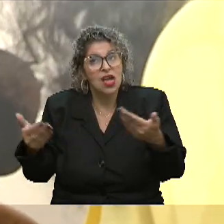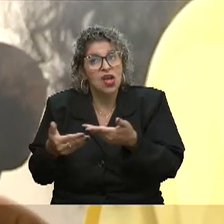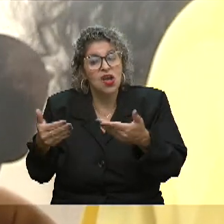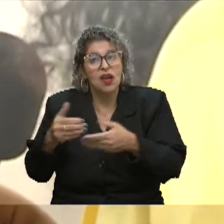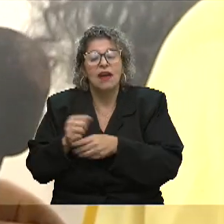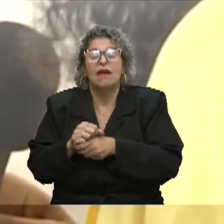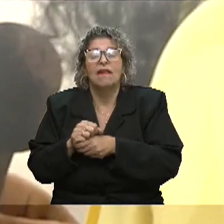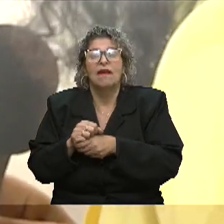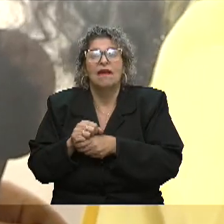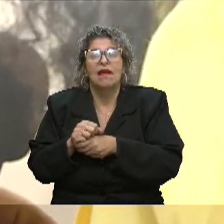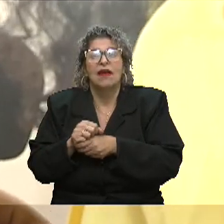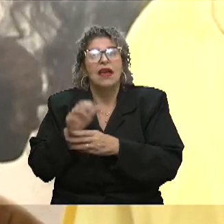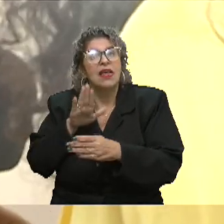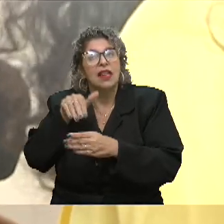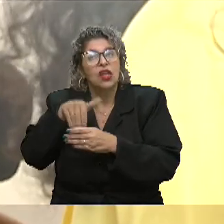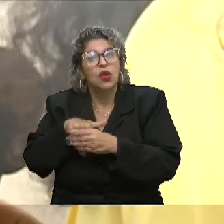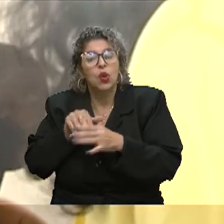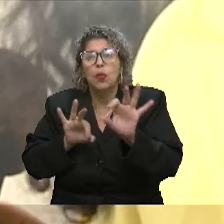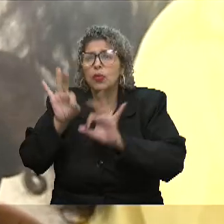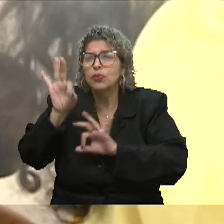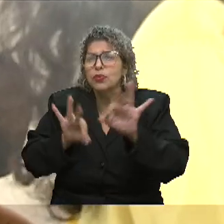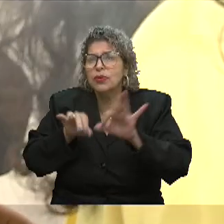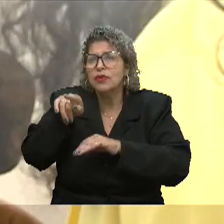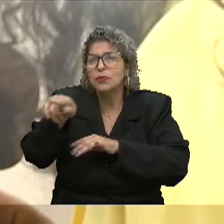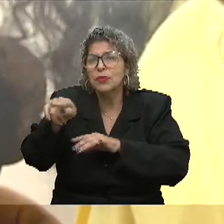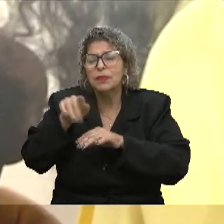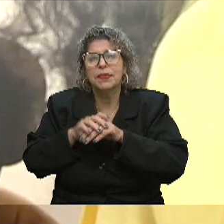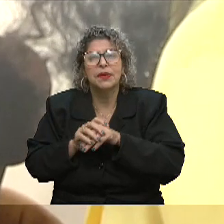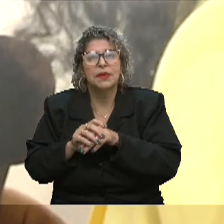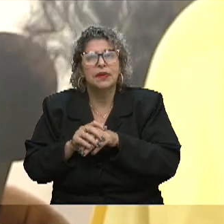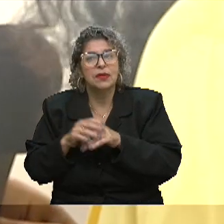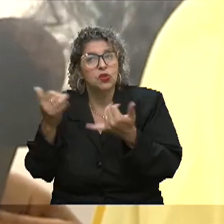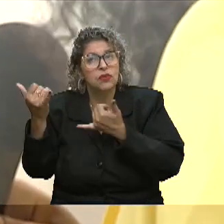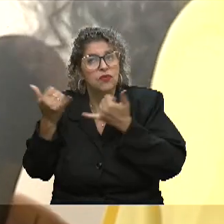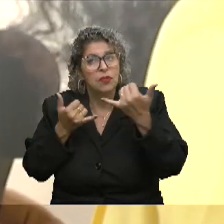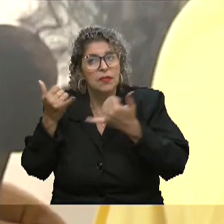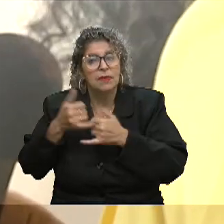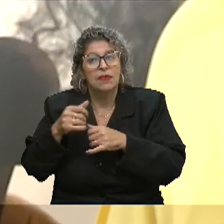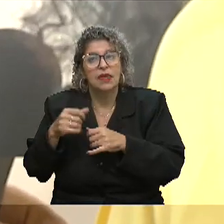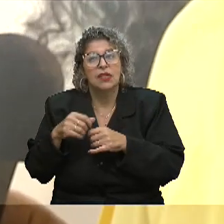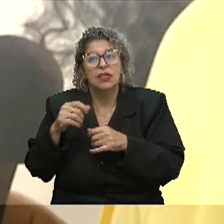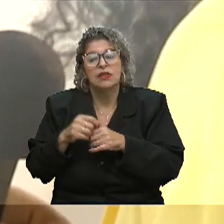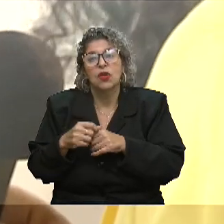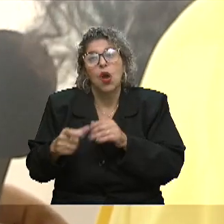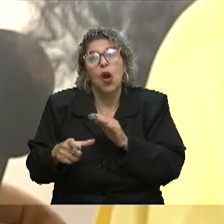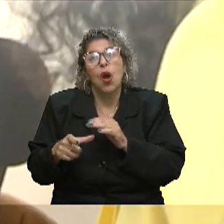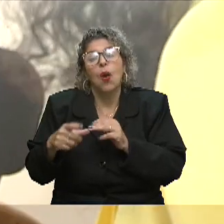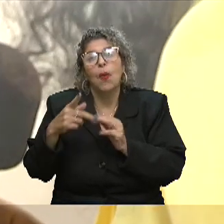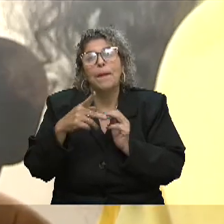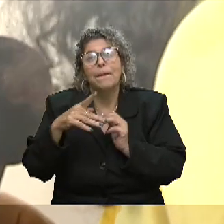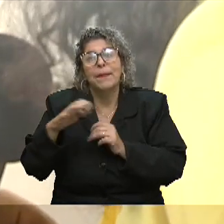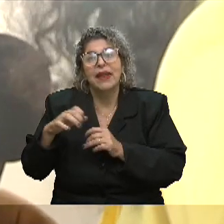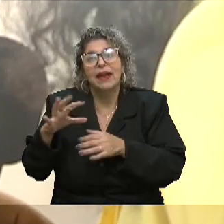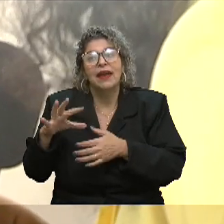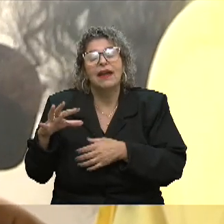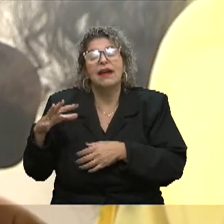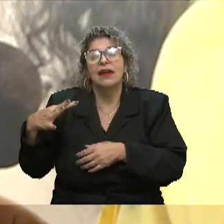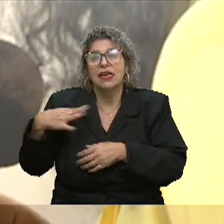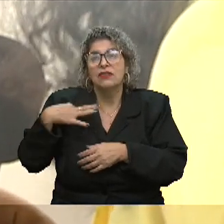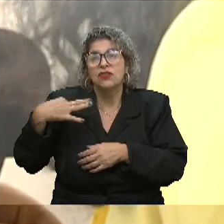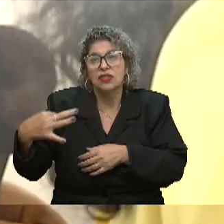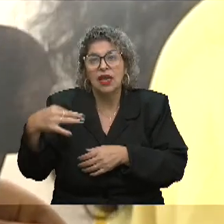nós, como é que tu vem te preparando, te informando sobre os candidatos, os pré-candidatos, na verdade, que já se anunciam nesse